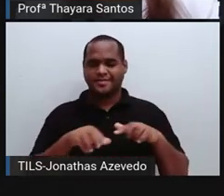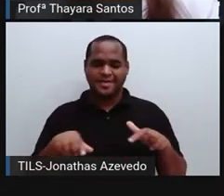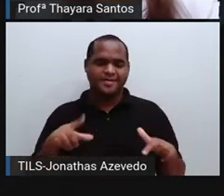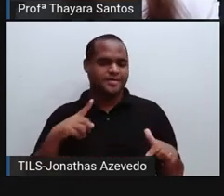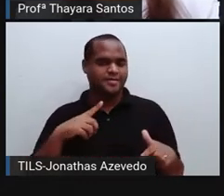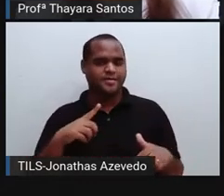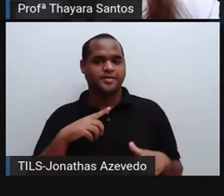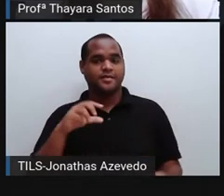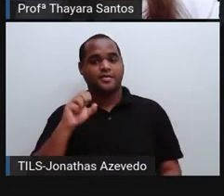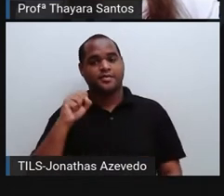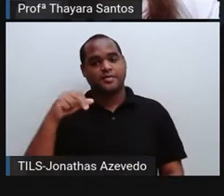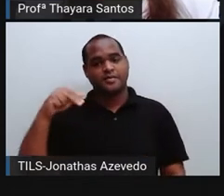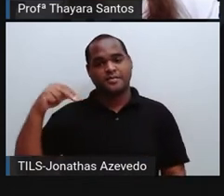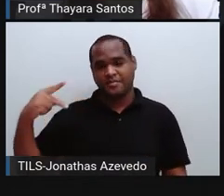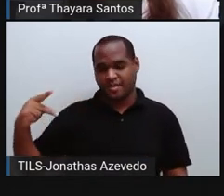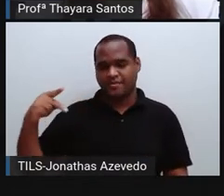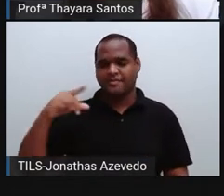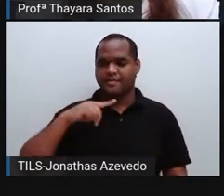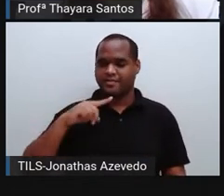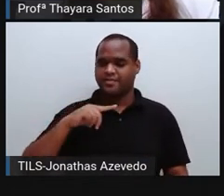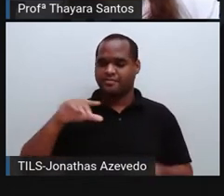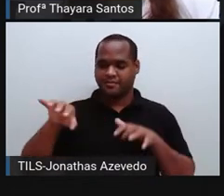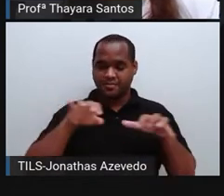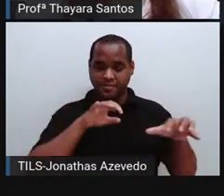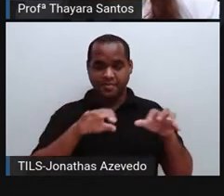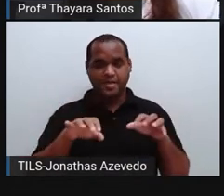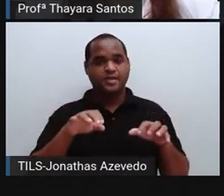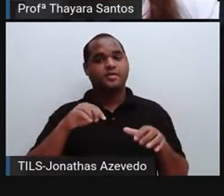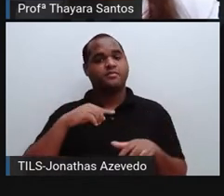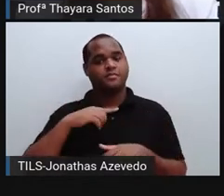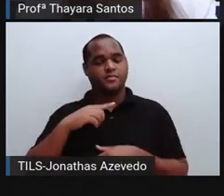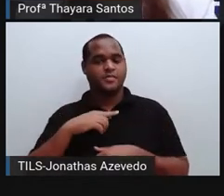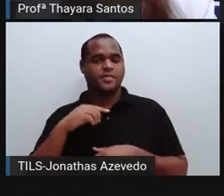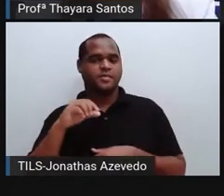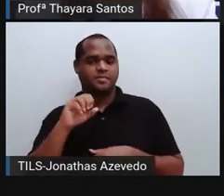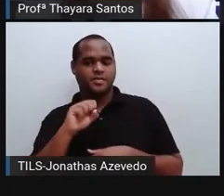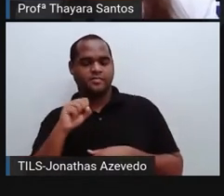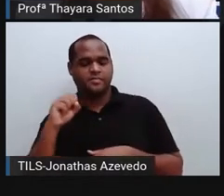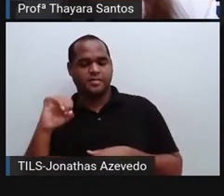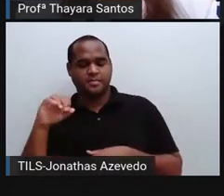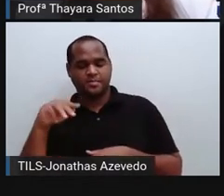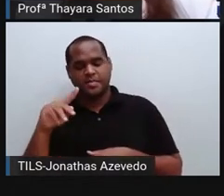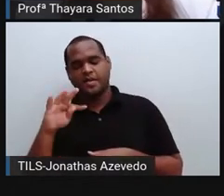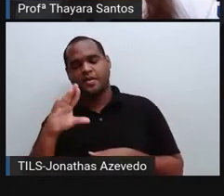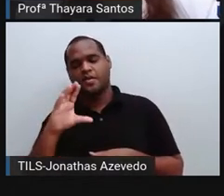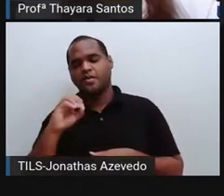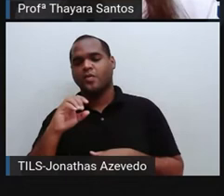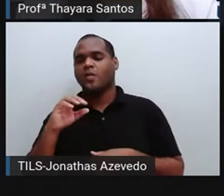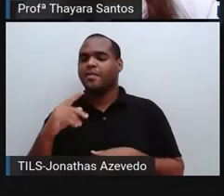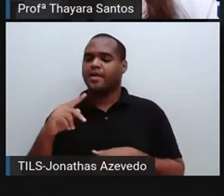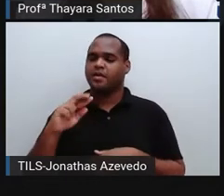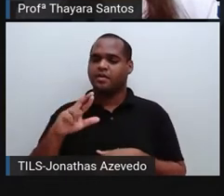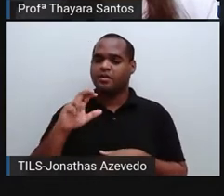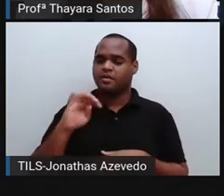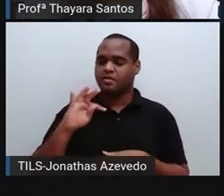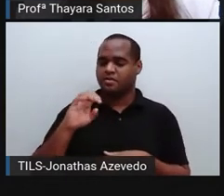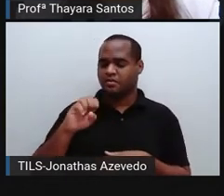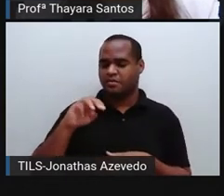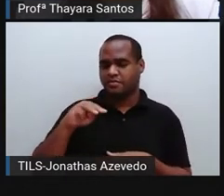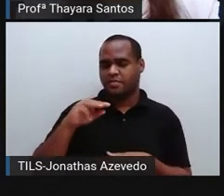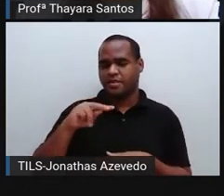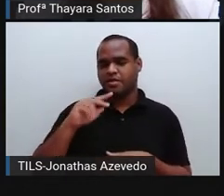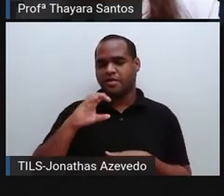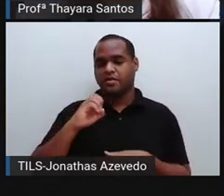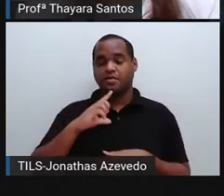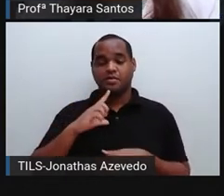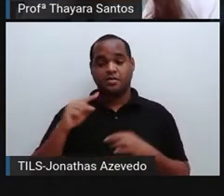sistema nervoso autônomo está subdividido em simpático e parasimpático. Enquanto o sistema nervoso simpático, ele